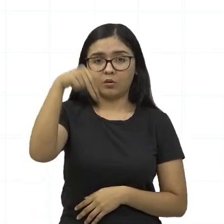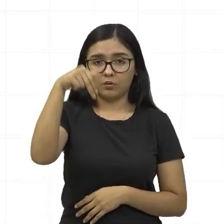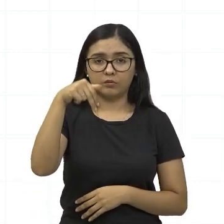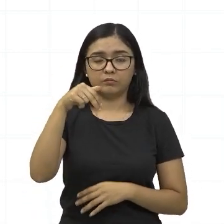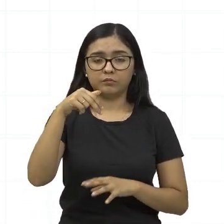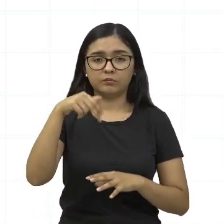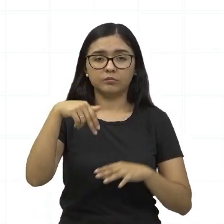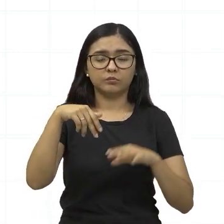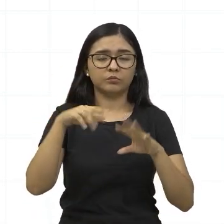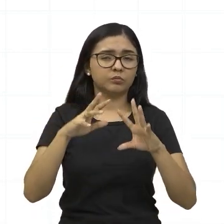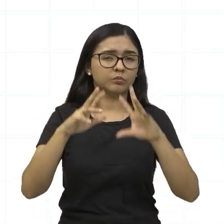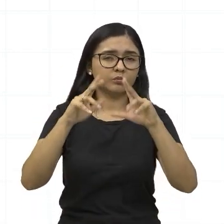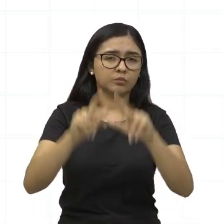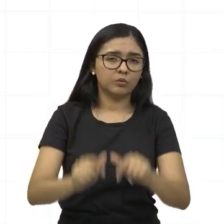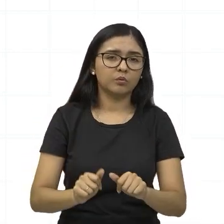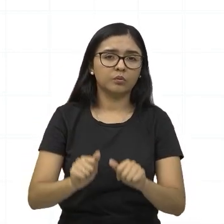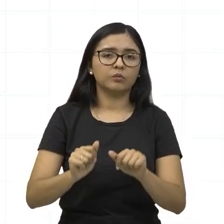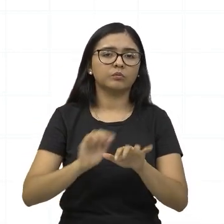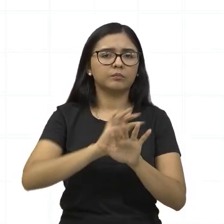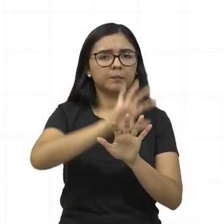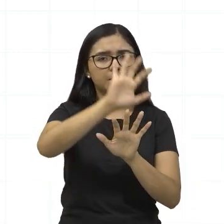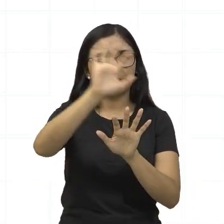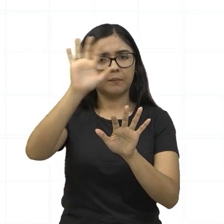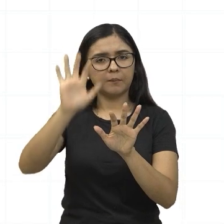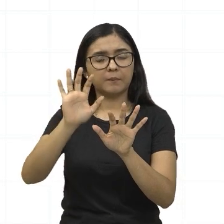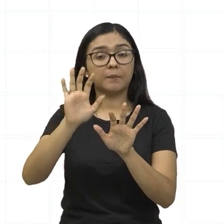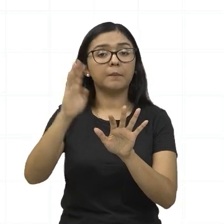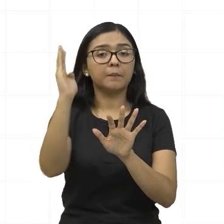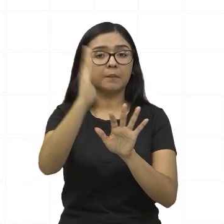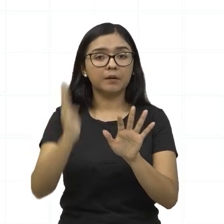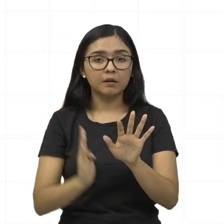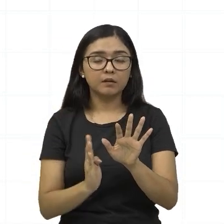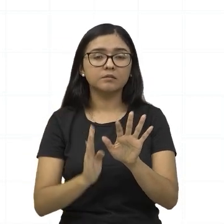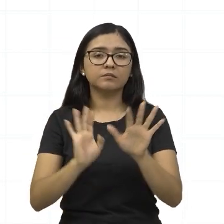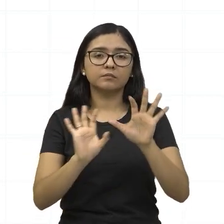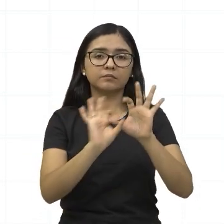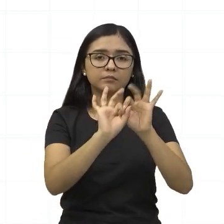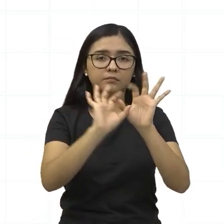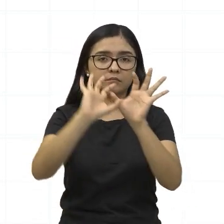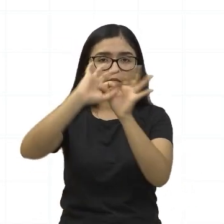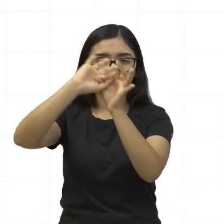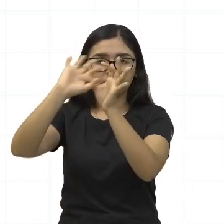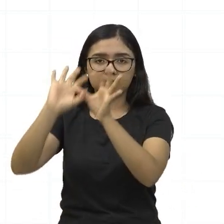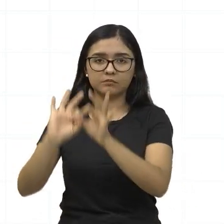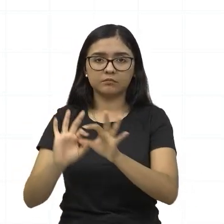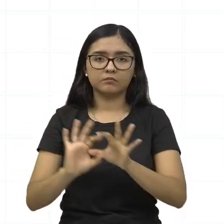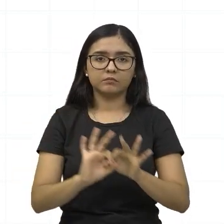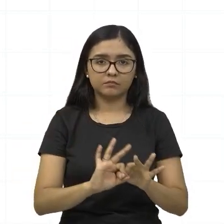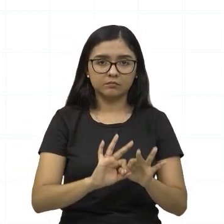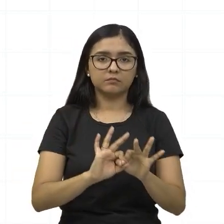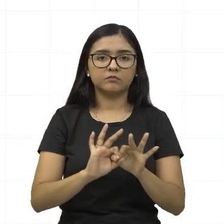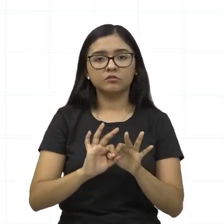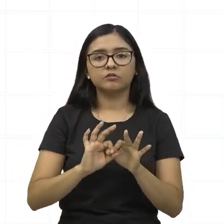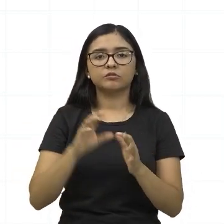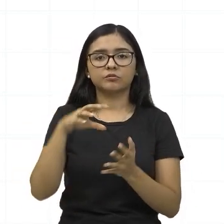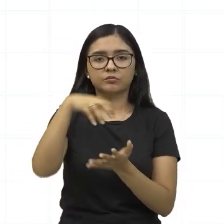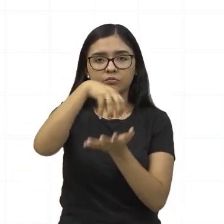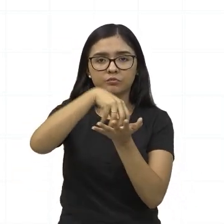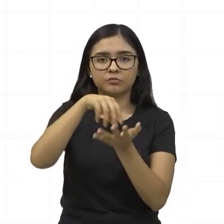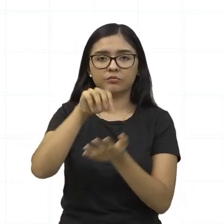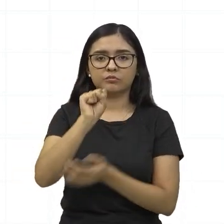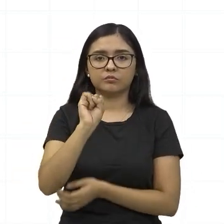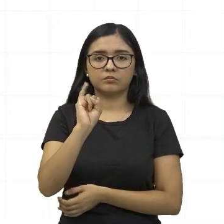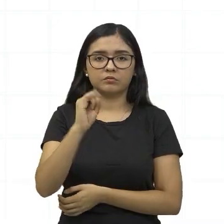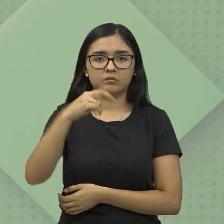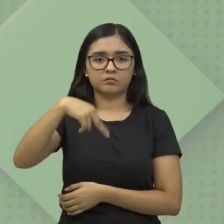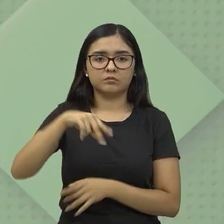o nosso Brasil, todo o nosso país, né, vai estar interligado, vai fazer parte desse Sistema Interligado Nacional.